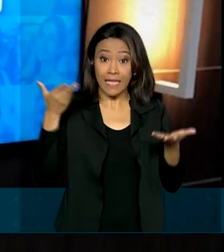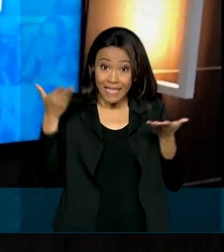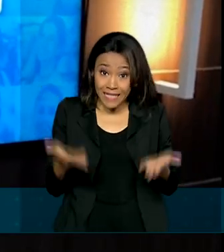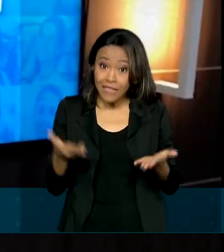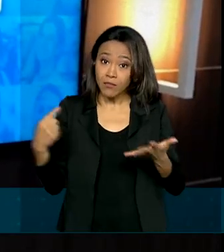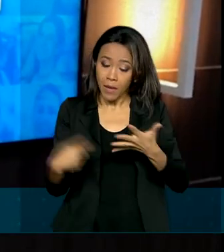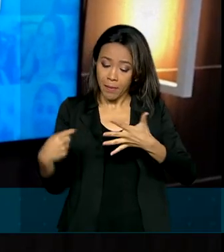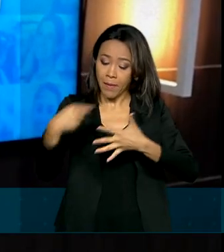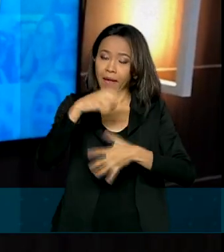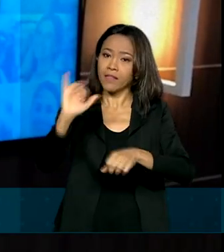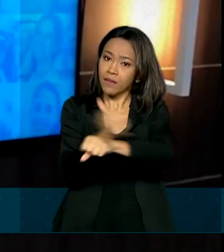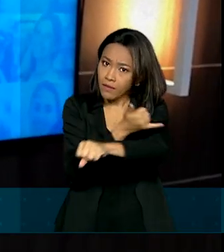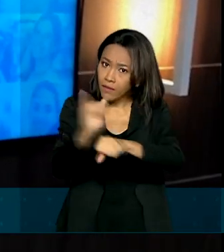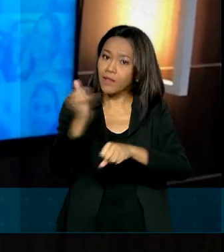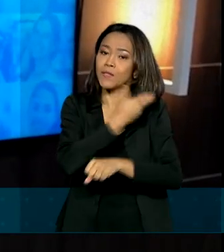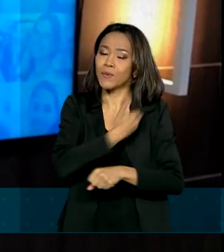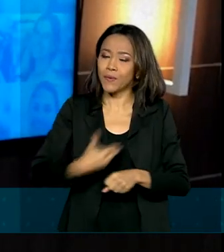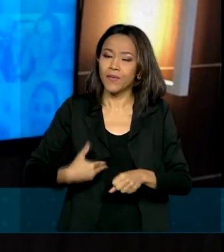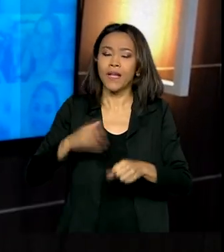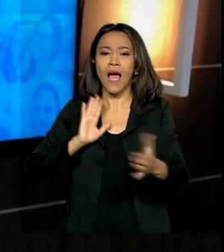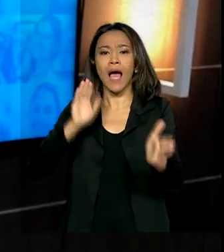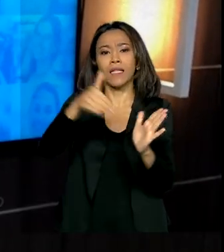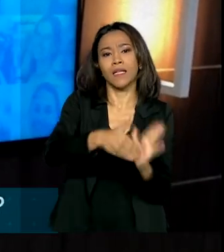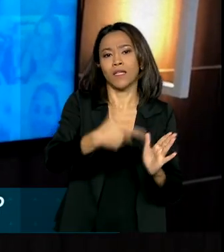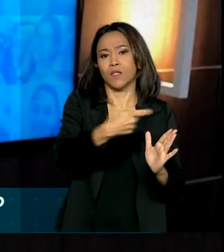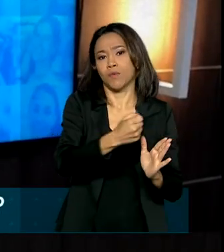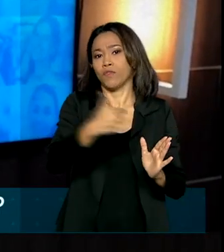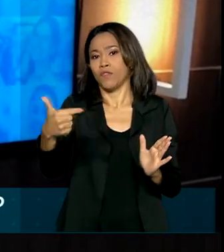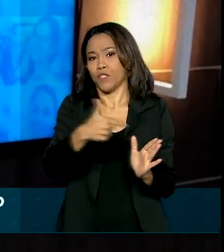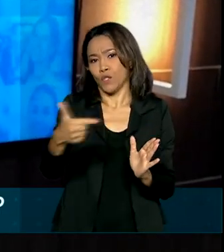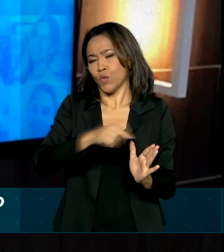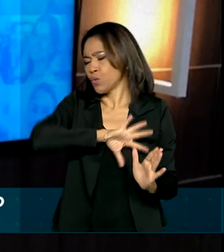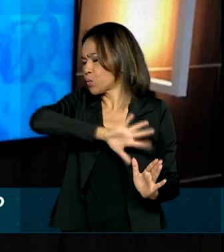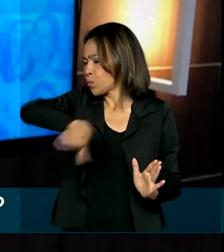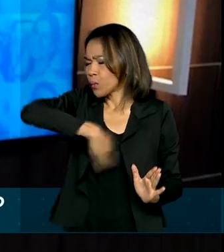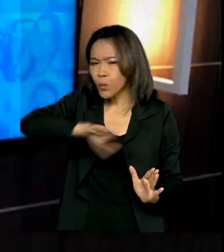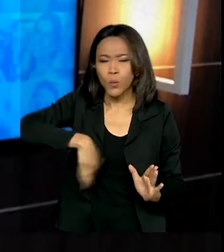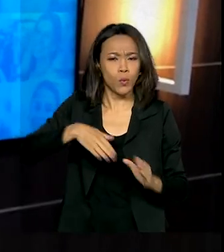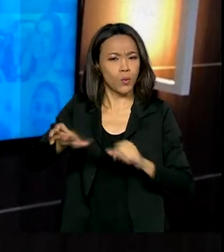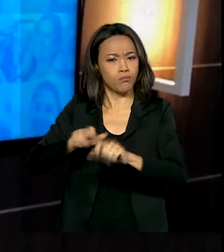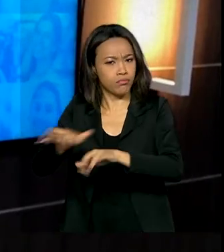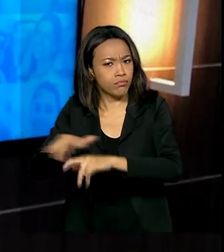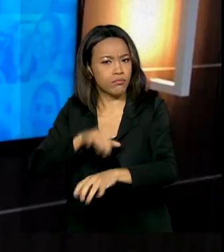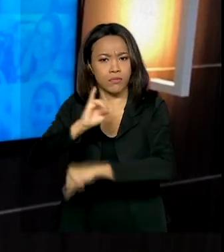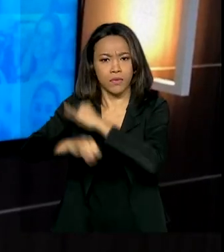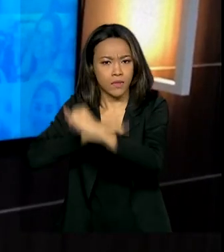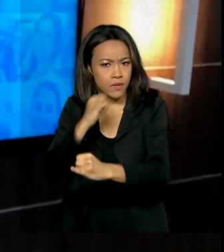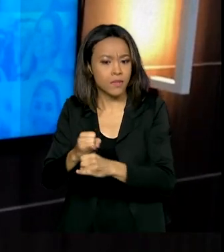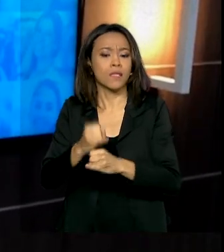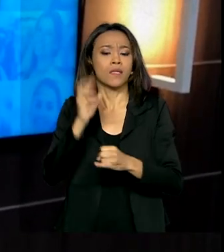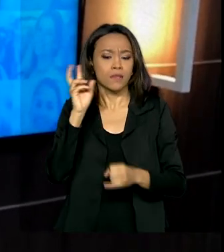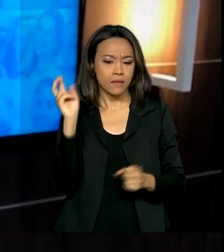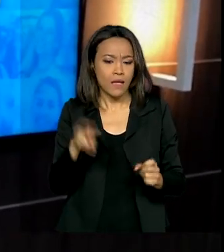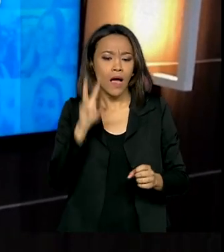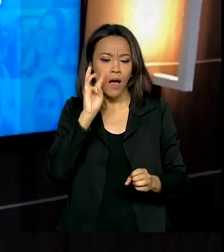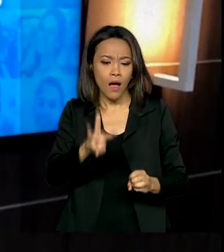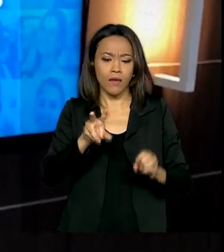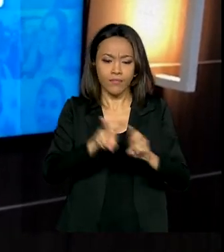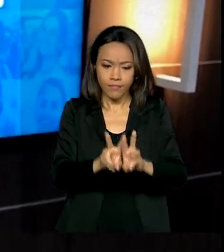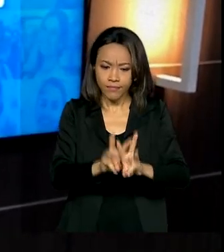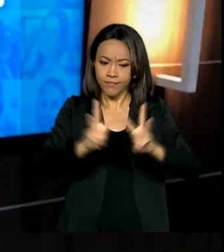de se tornar totalmente digital até 2022. Todos os serviços estão disponíveis no gov.br.